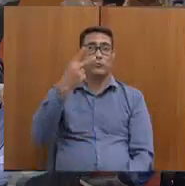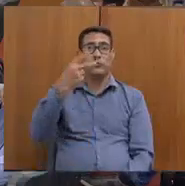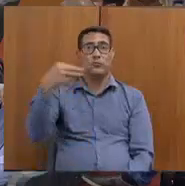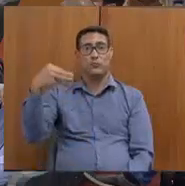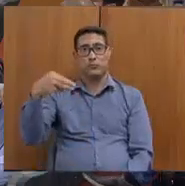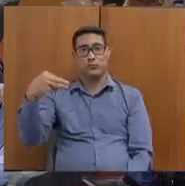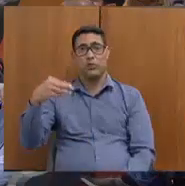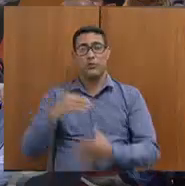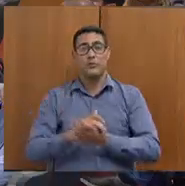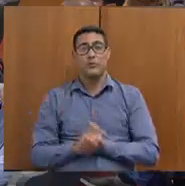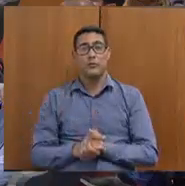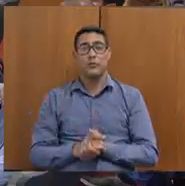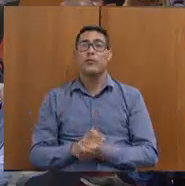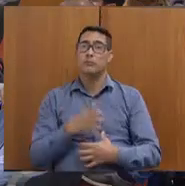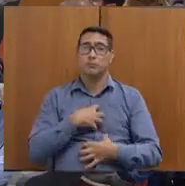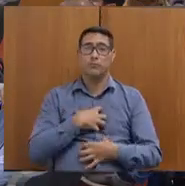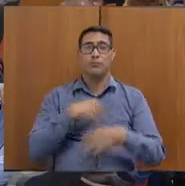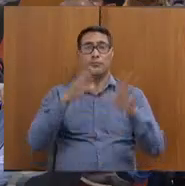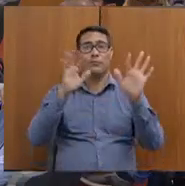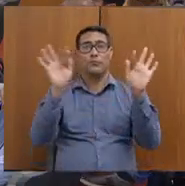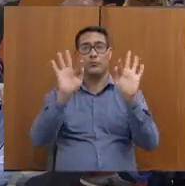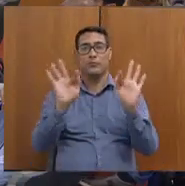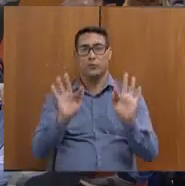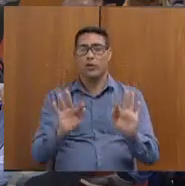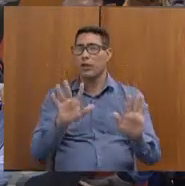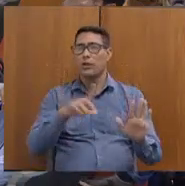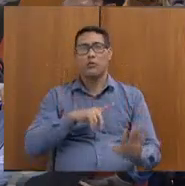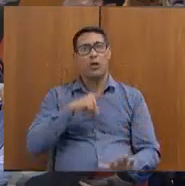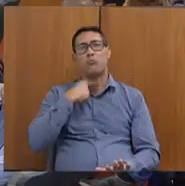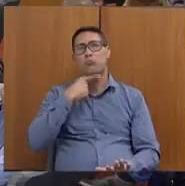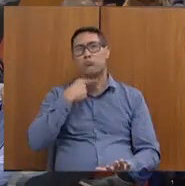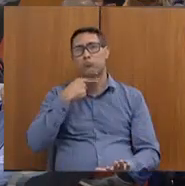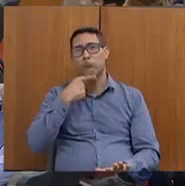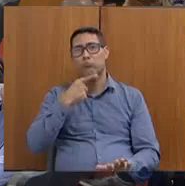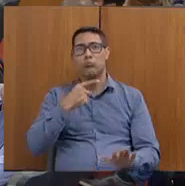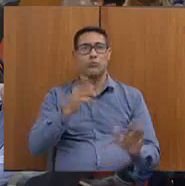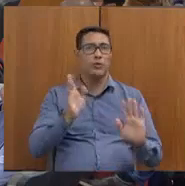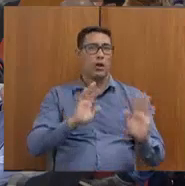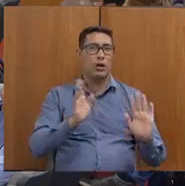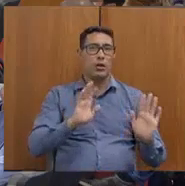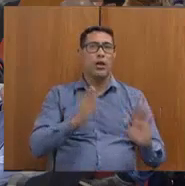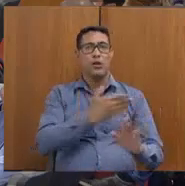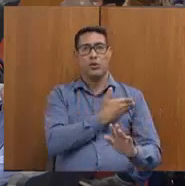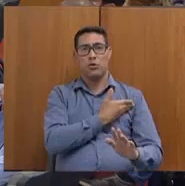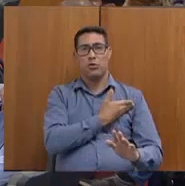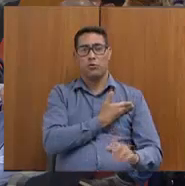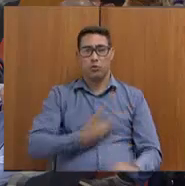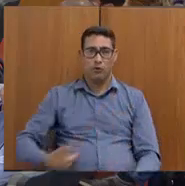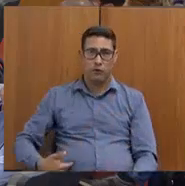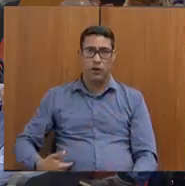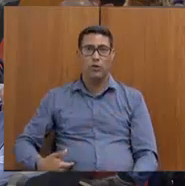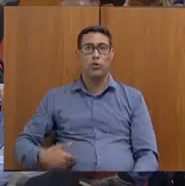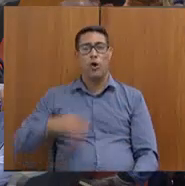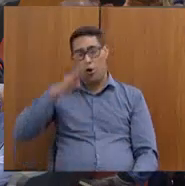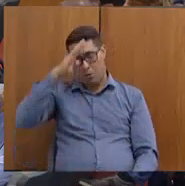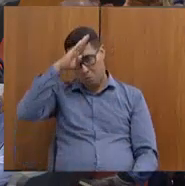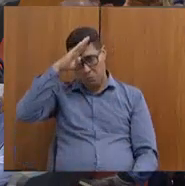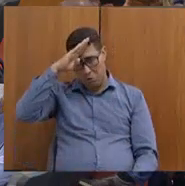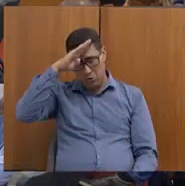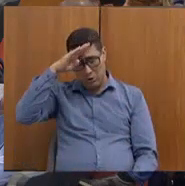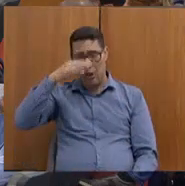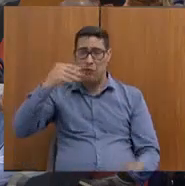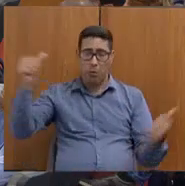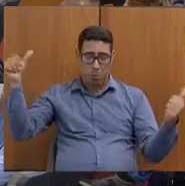obrigada. Não, eu fico feliz. Eu não tenho dúvidas de que o governo Bolsonaro foi um desastre para a assistência e que o